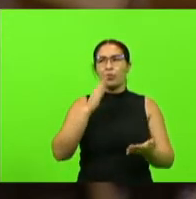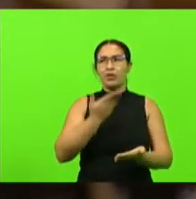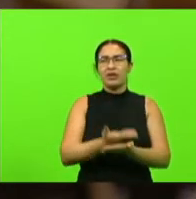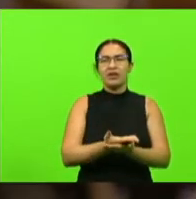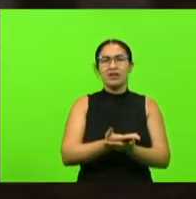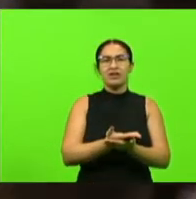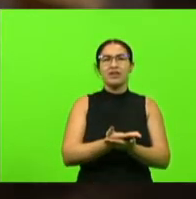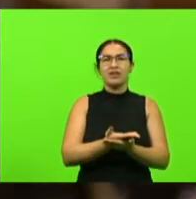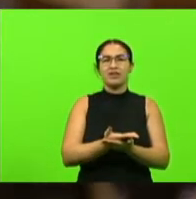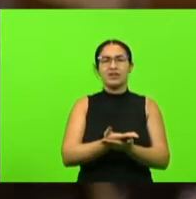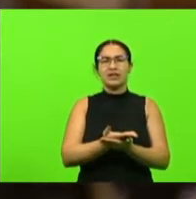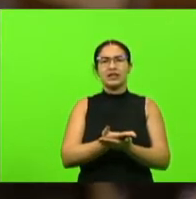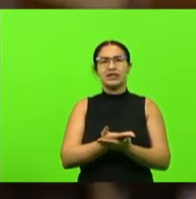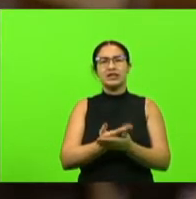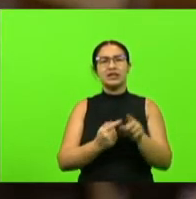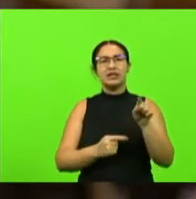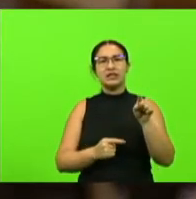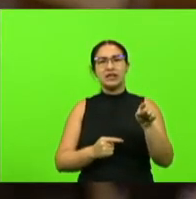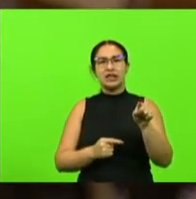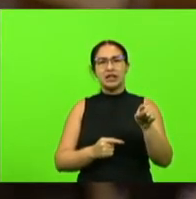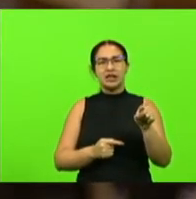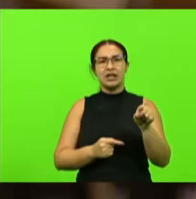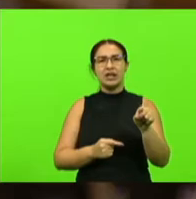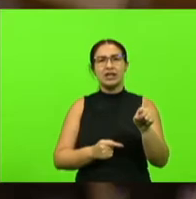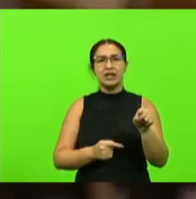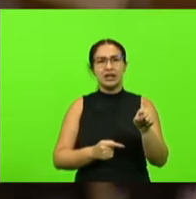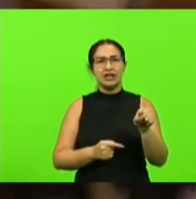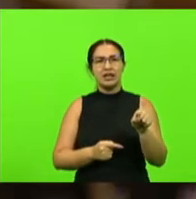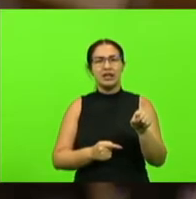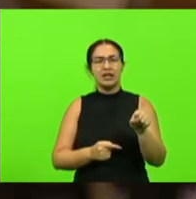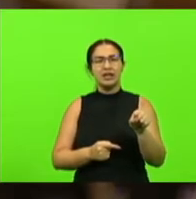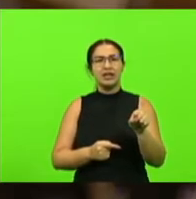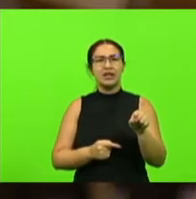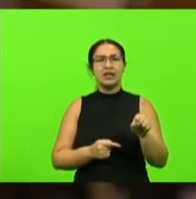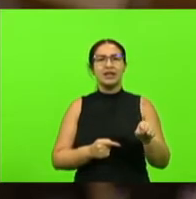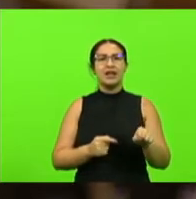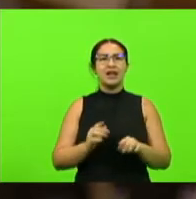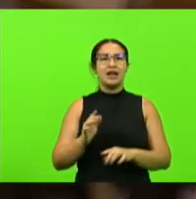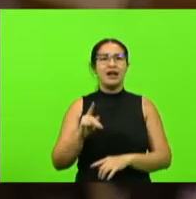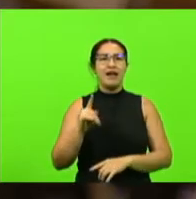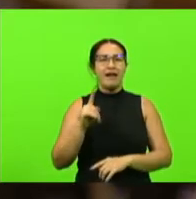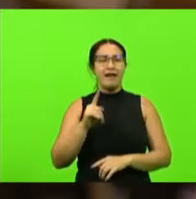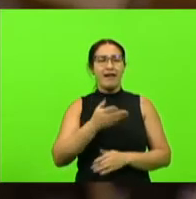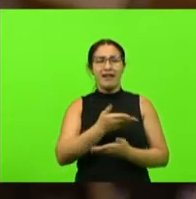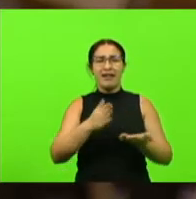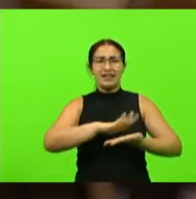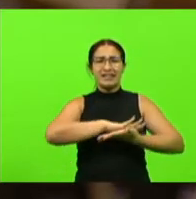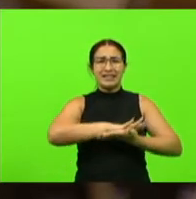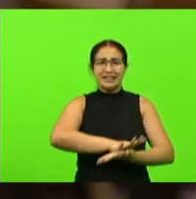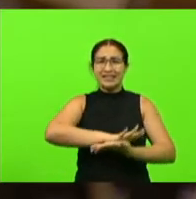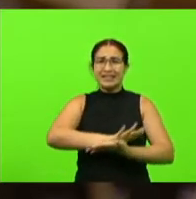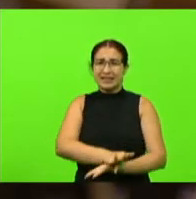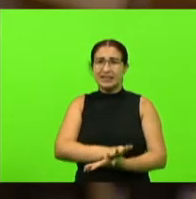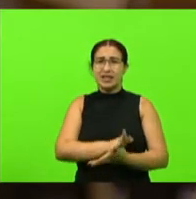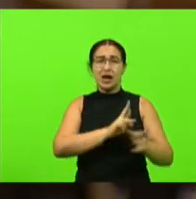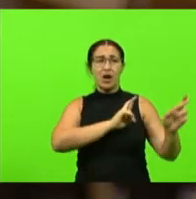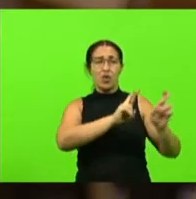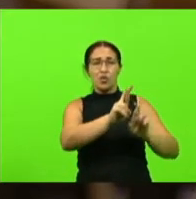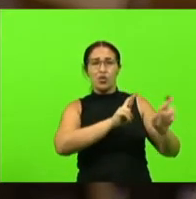há animais sendo trucidados nas nossas rodovias